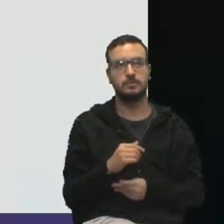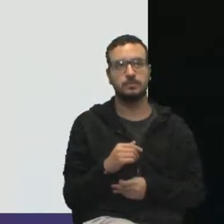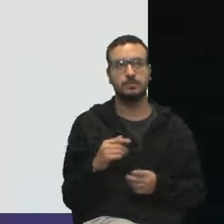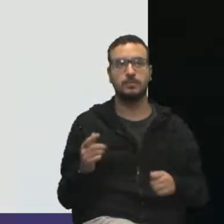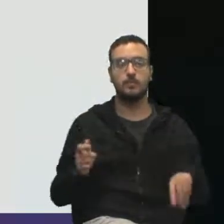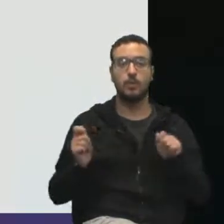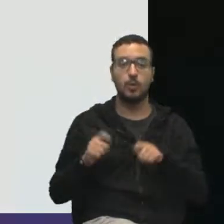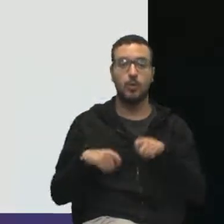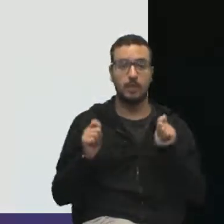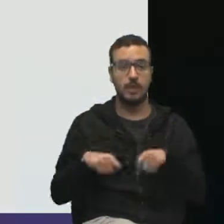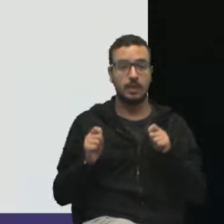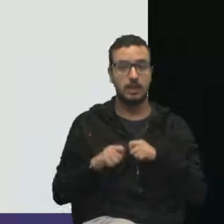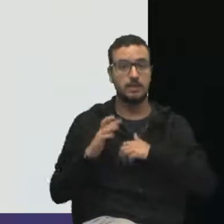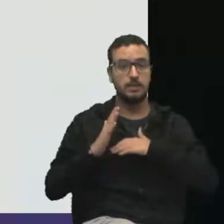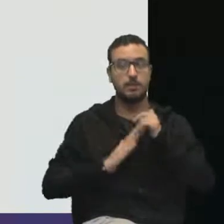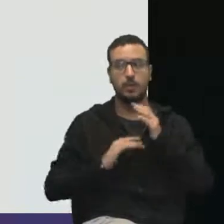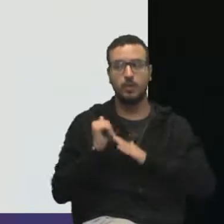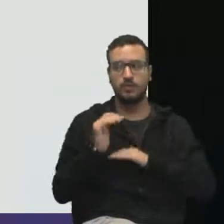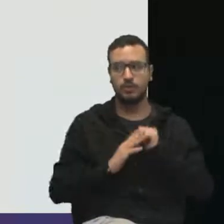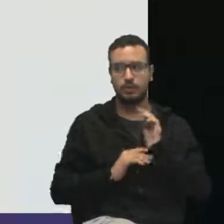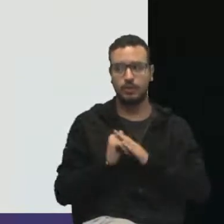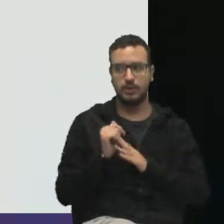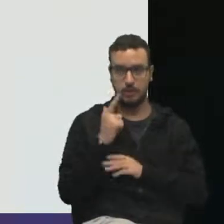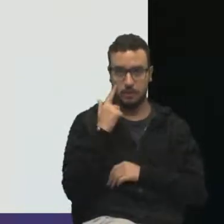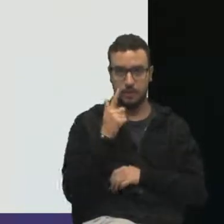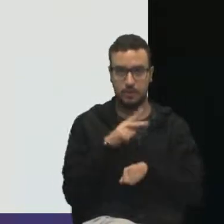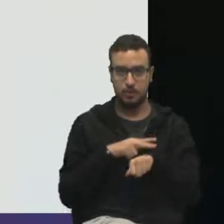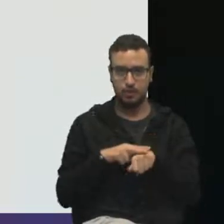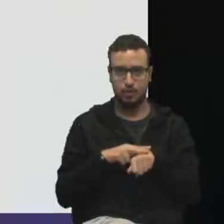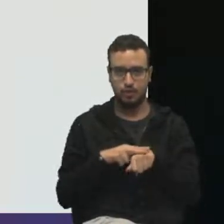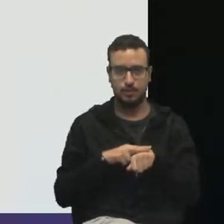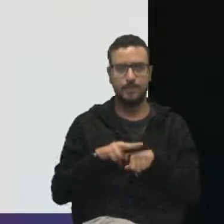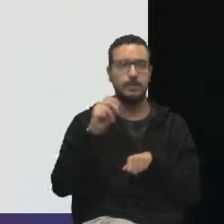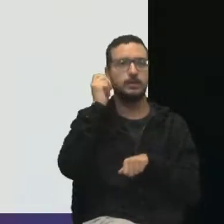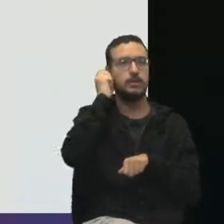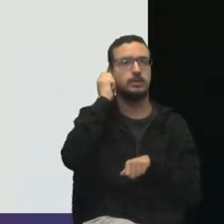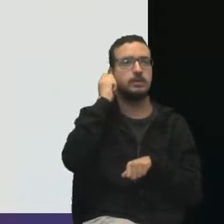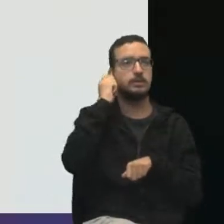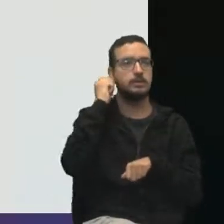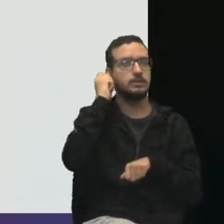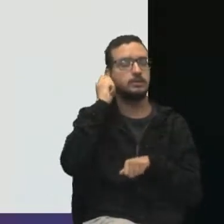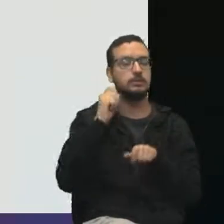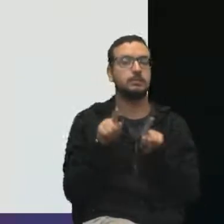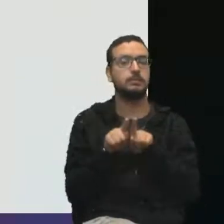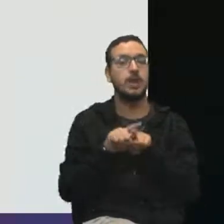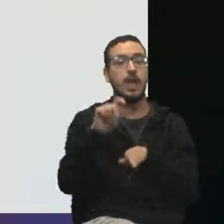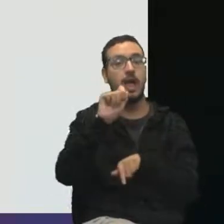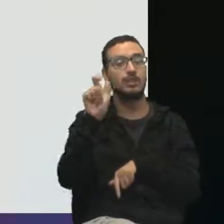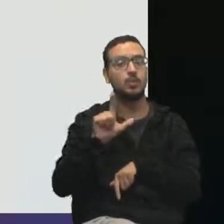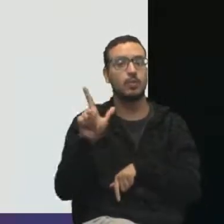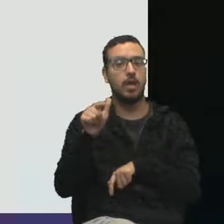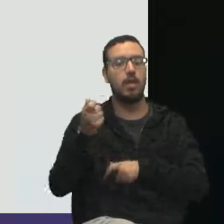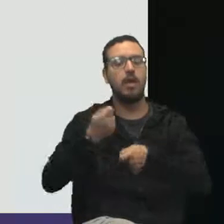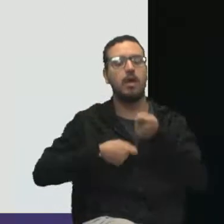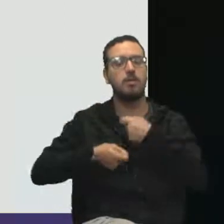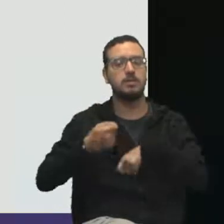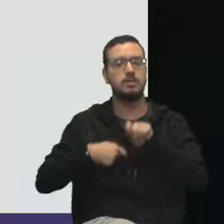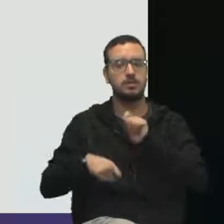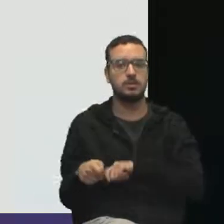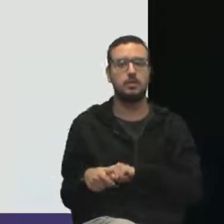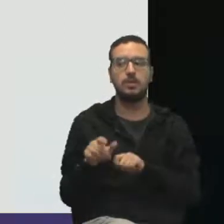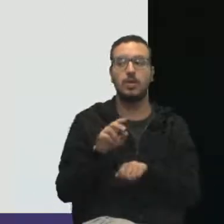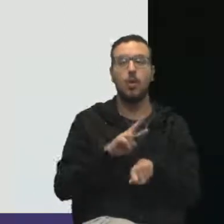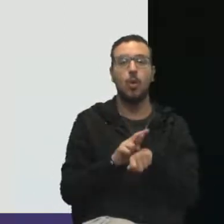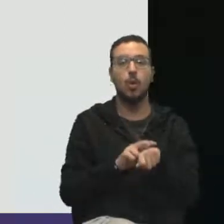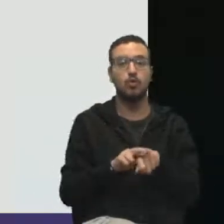profissionais da profissão de gestor de projetos, as competências administrativas e as orgânicas.